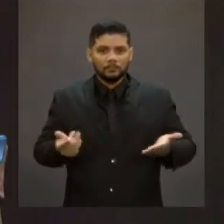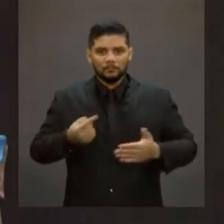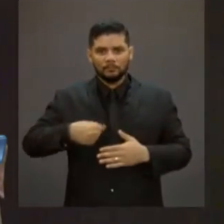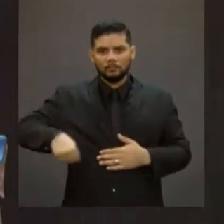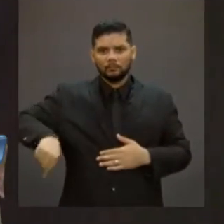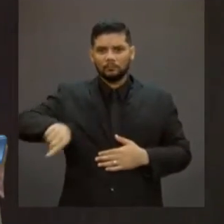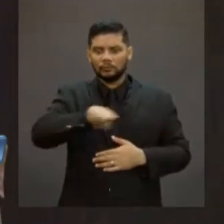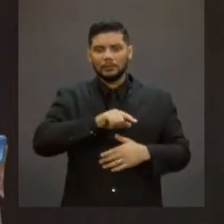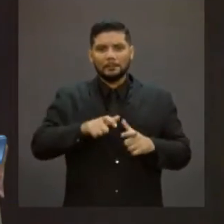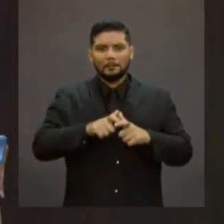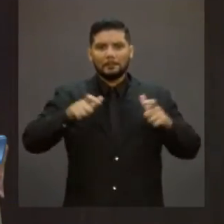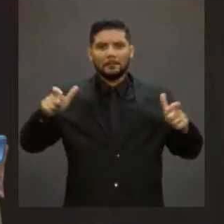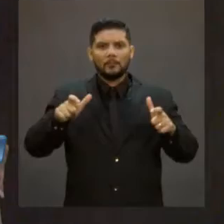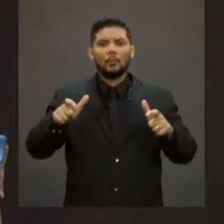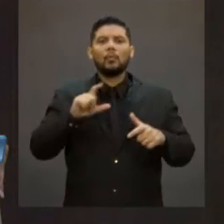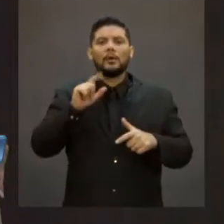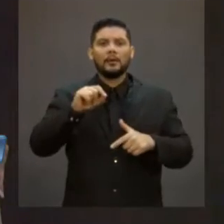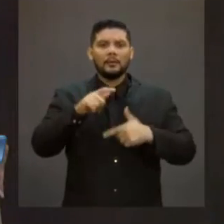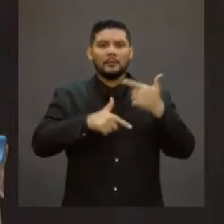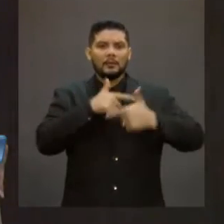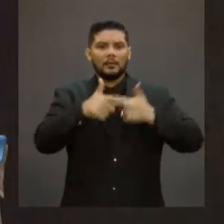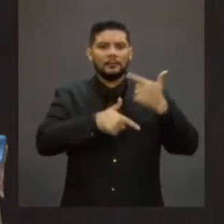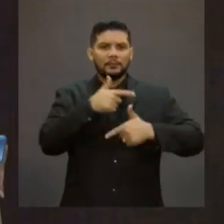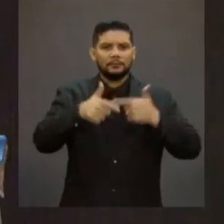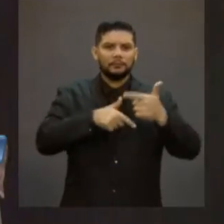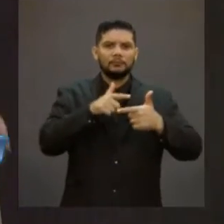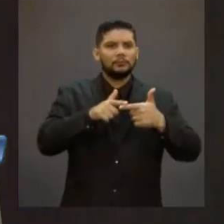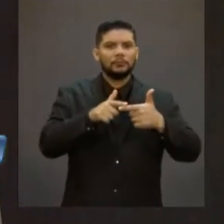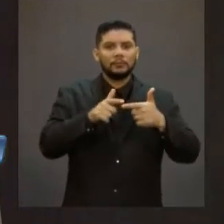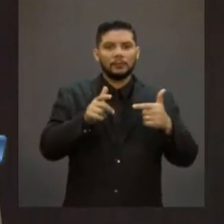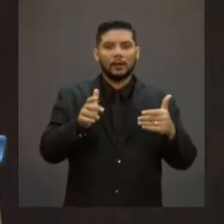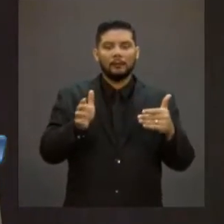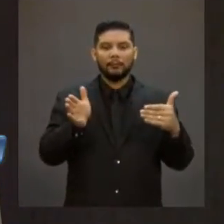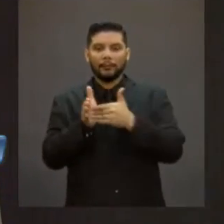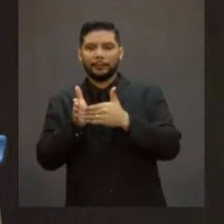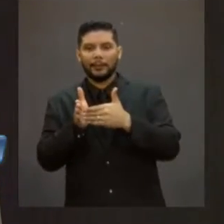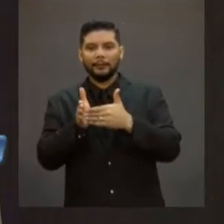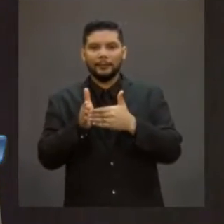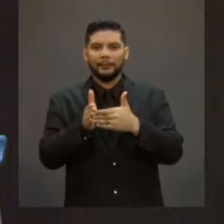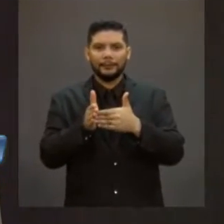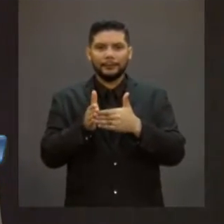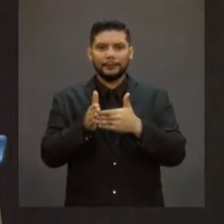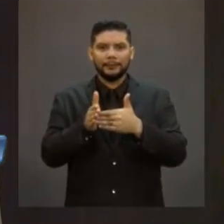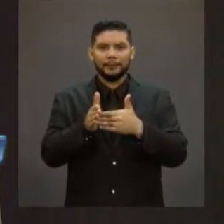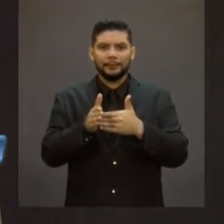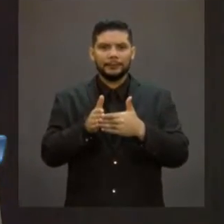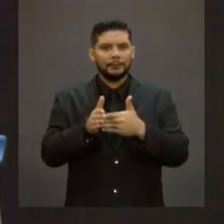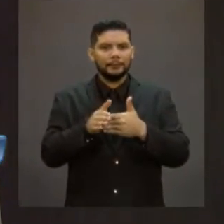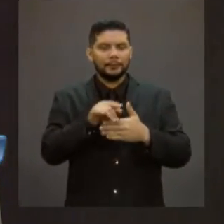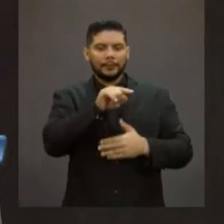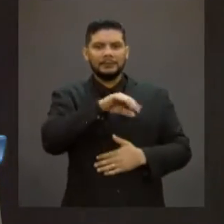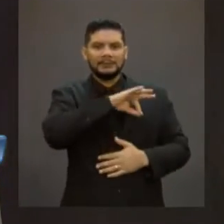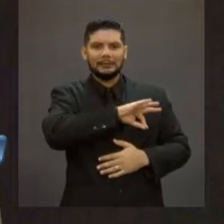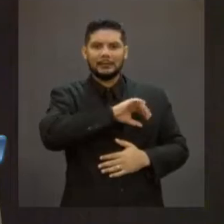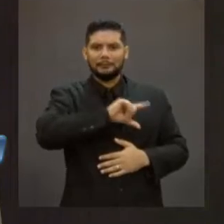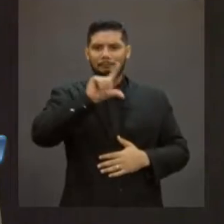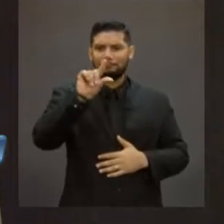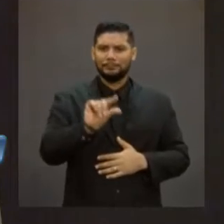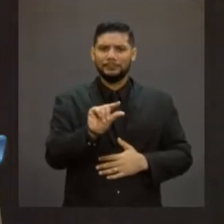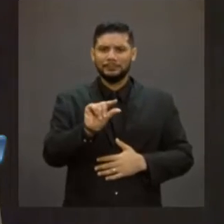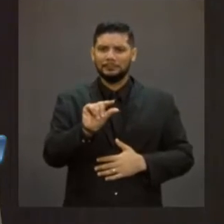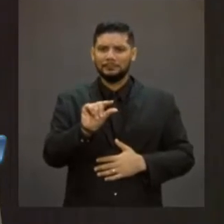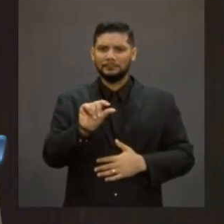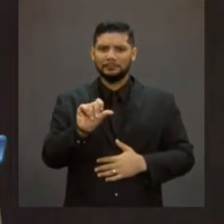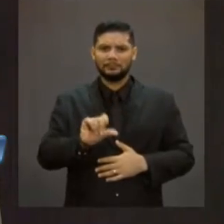intermitentes, que são empregos que pagam, inclusive, menos que um salário mínimo, porque permitiu-se agora o